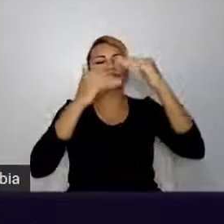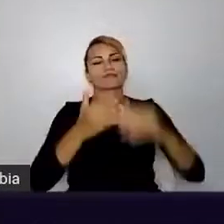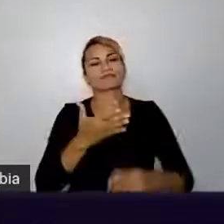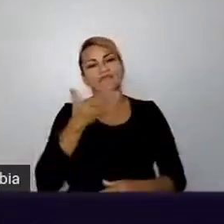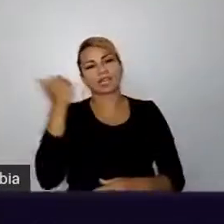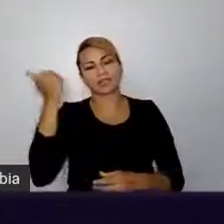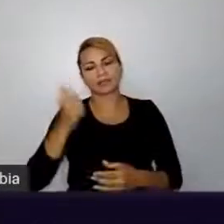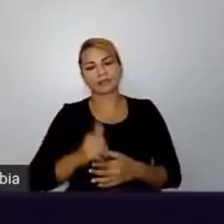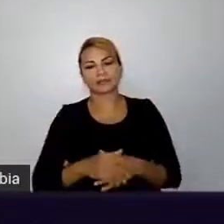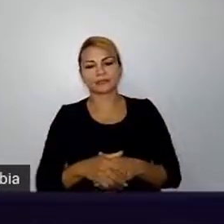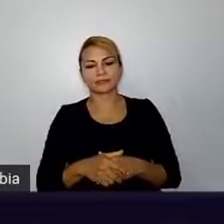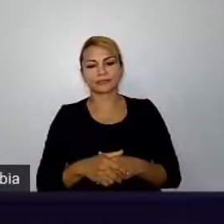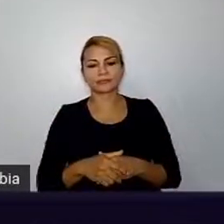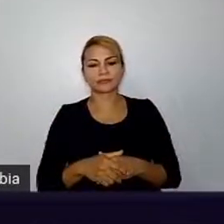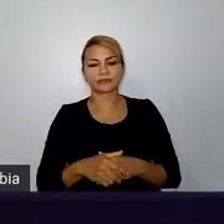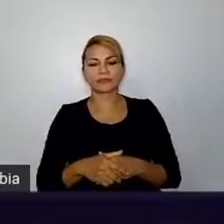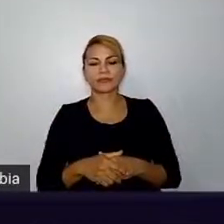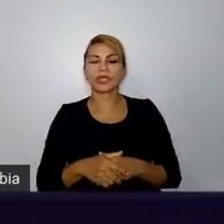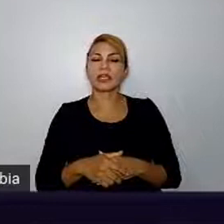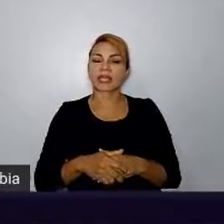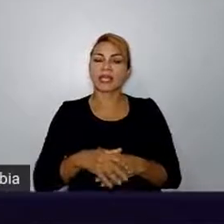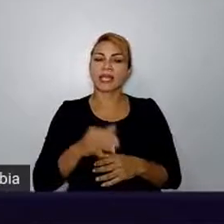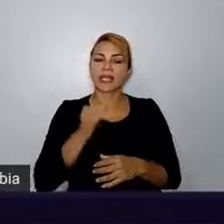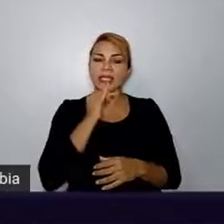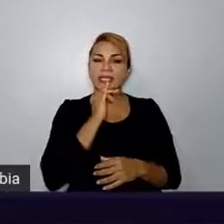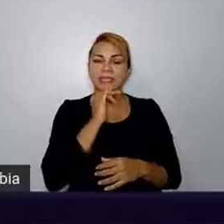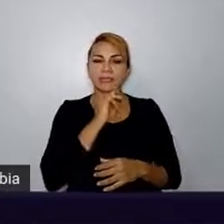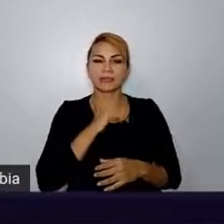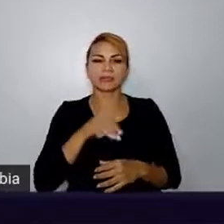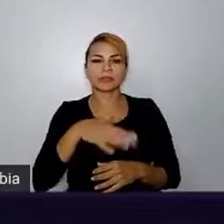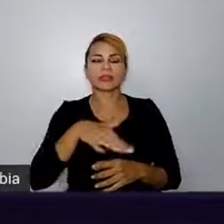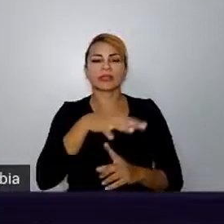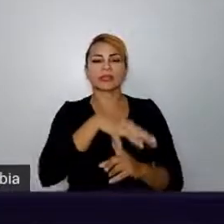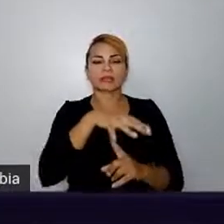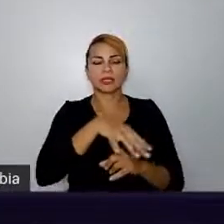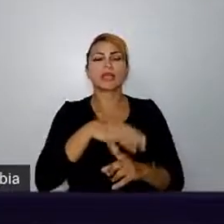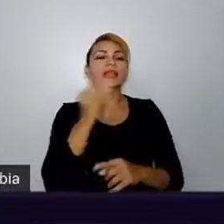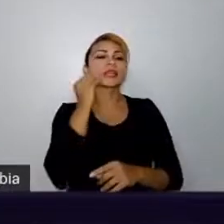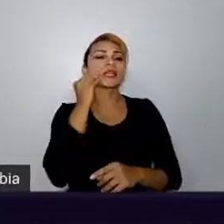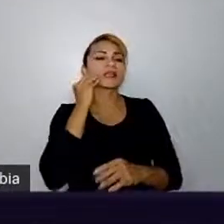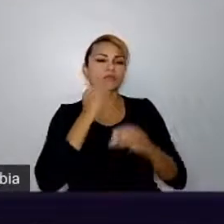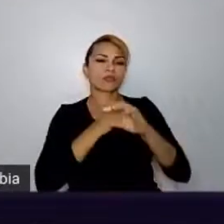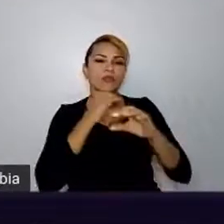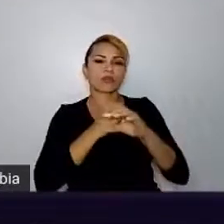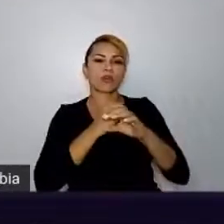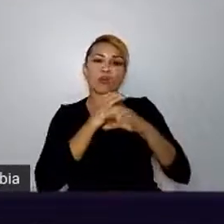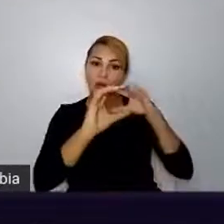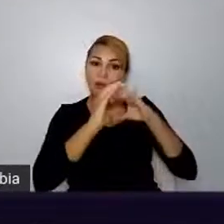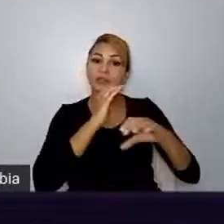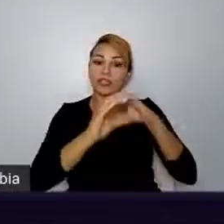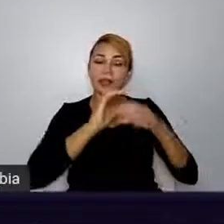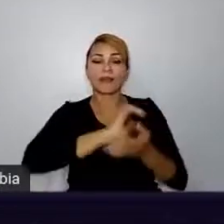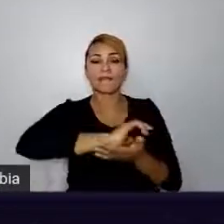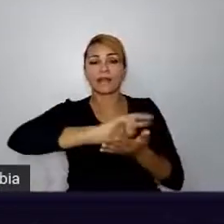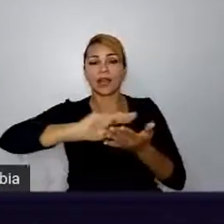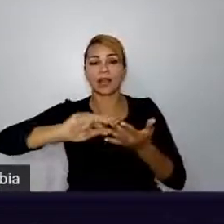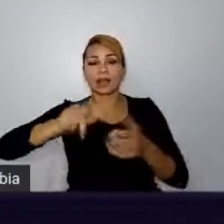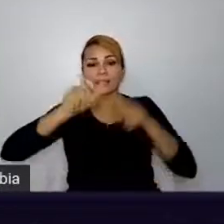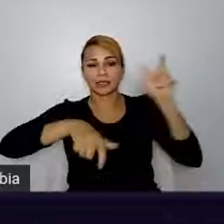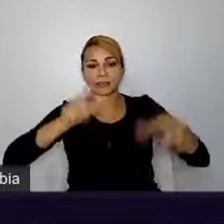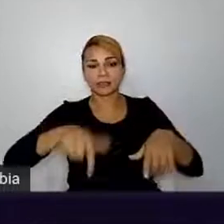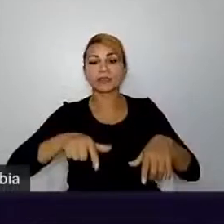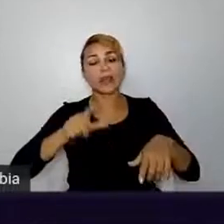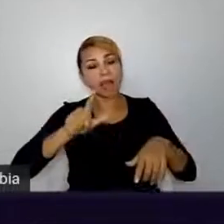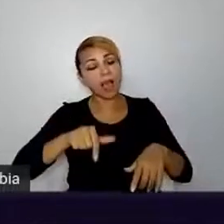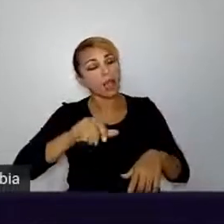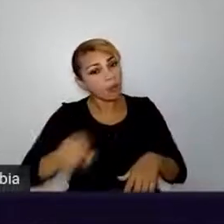no Dados Abertos de Feira, por exemplo, eu tenho que me comunicar com várias pessoas. Então, eu uso como a minha oportunidade ali